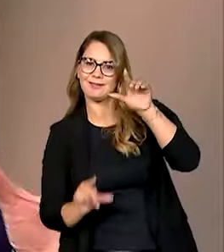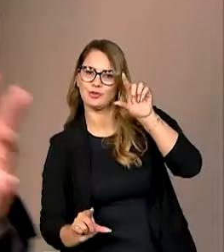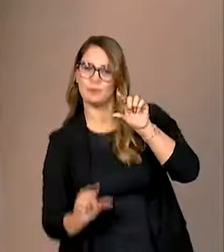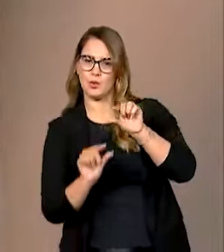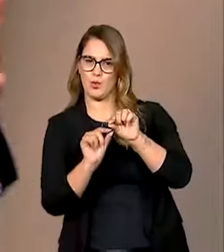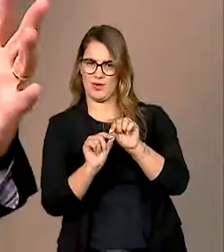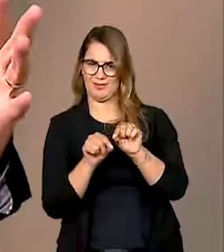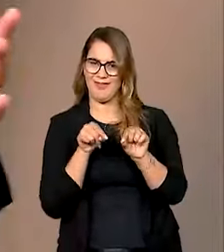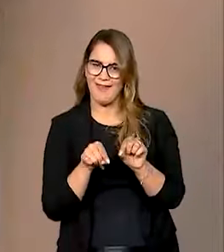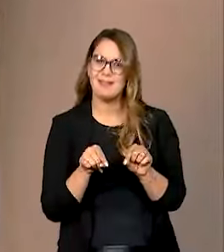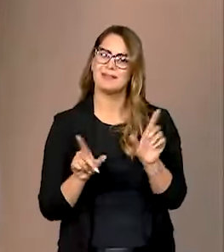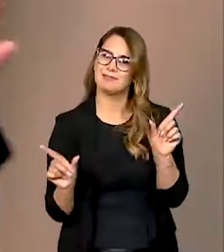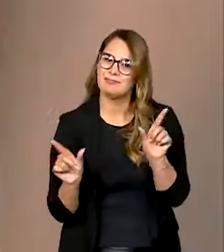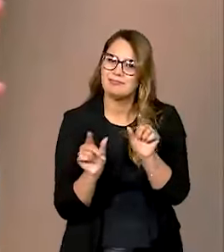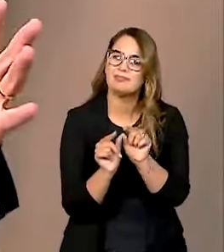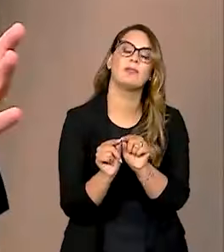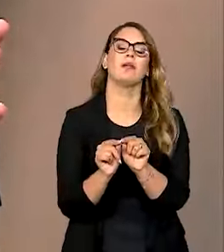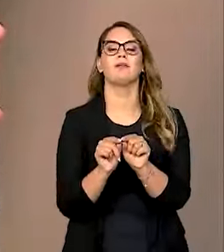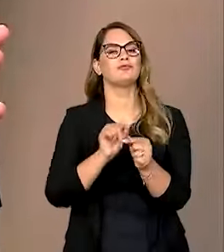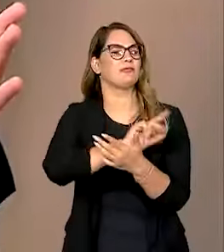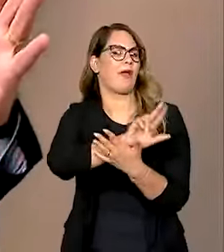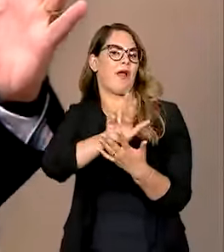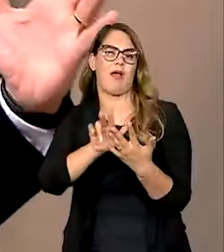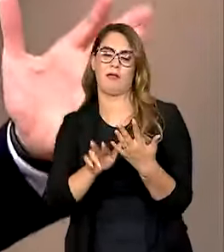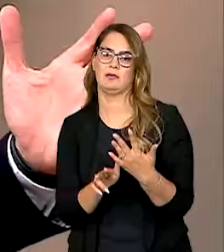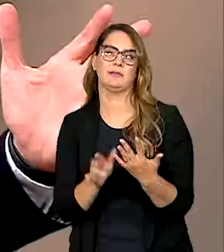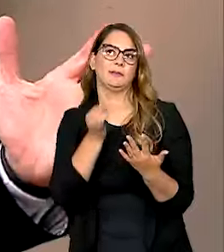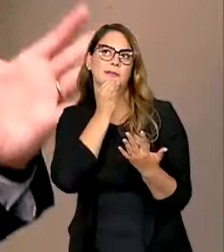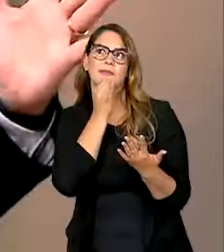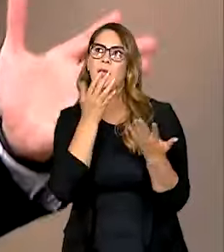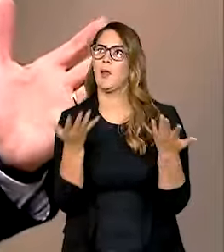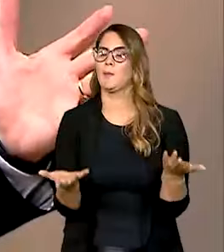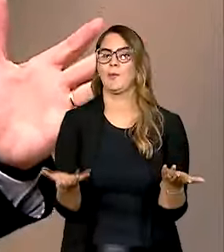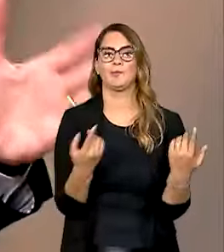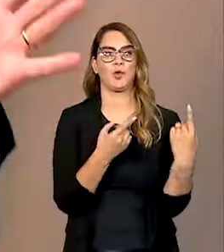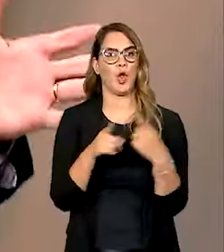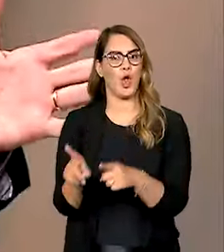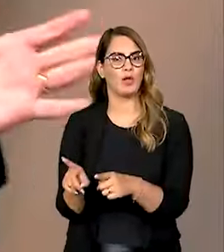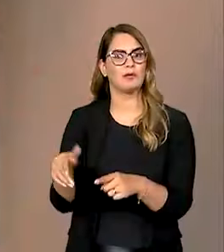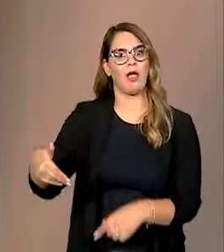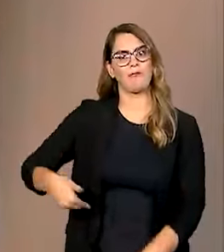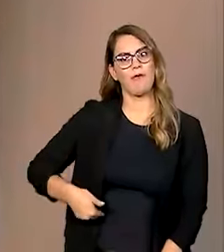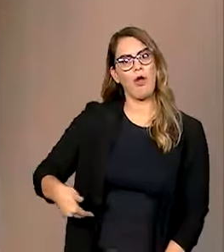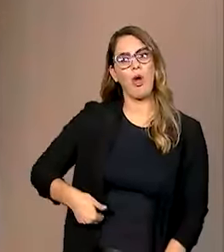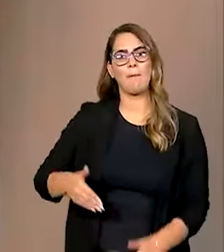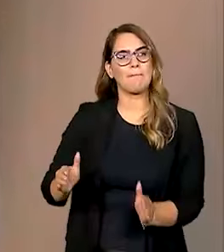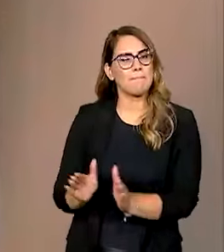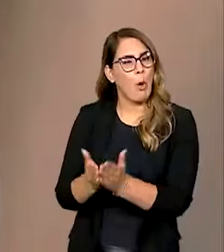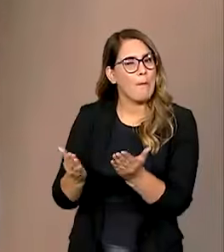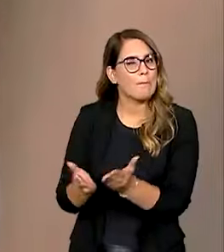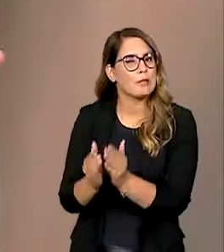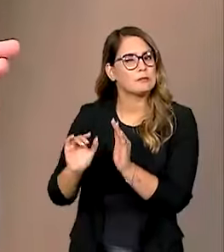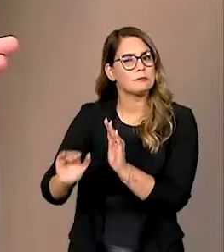E essa redução de desigualdade nos mais diversos aspectos. Tem a questão, por exemplo, do combate à fome e à pobreza extrema.